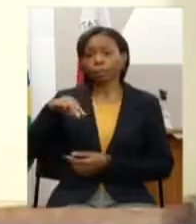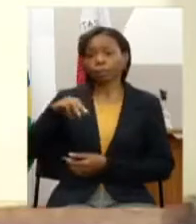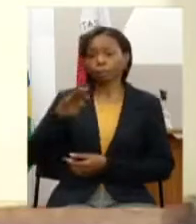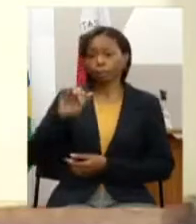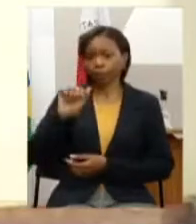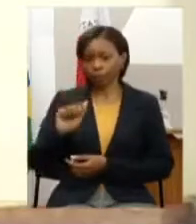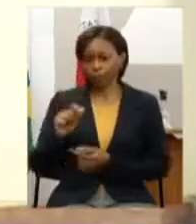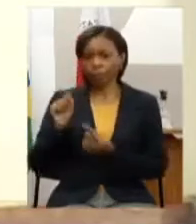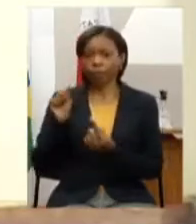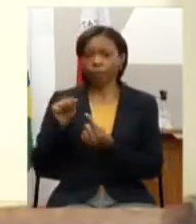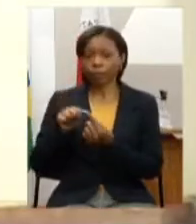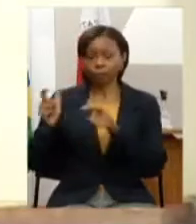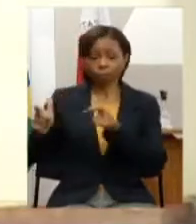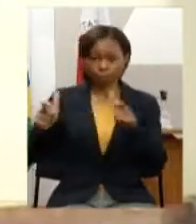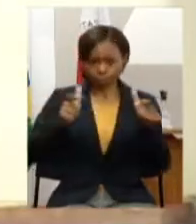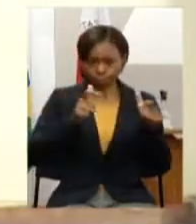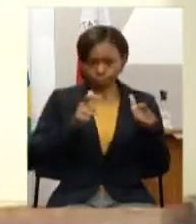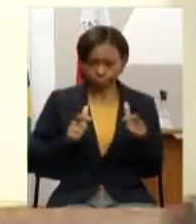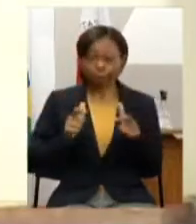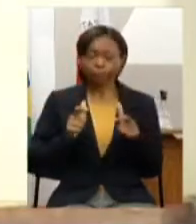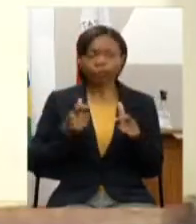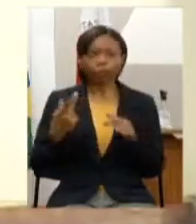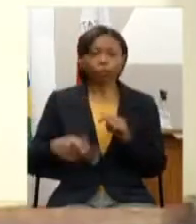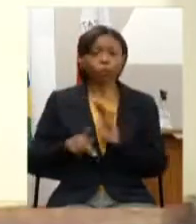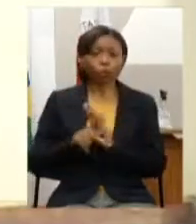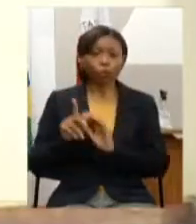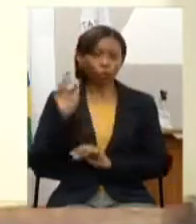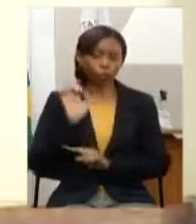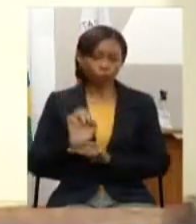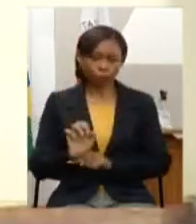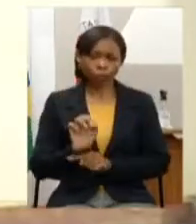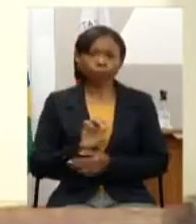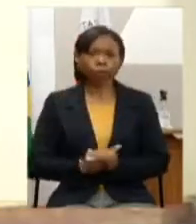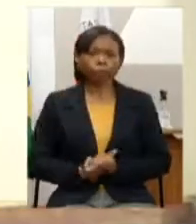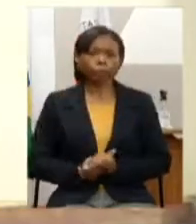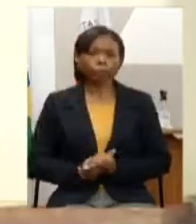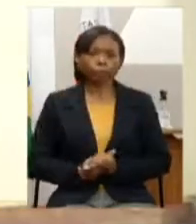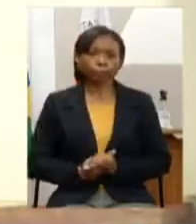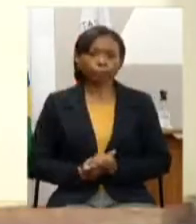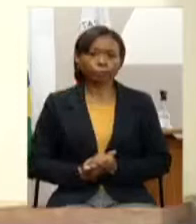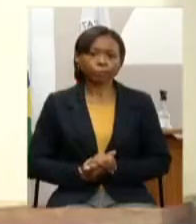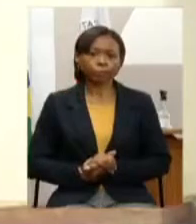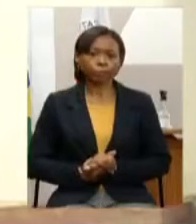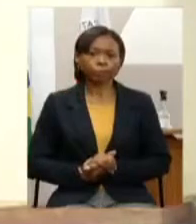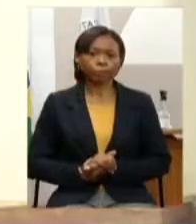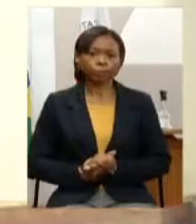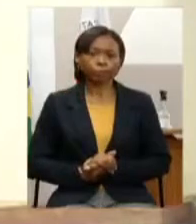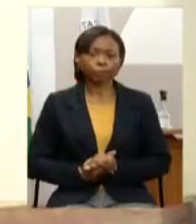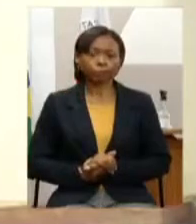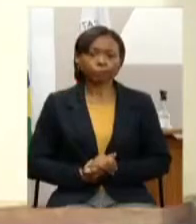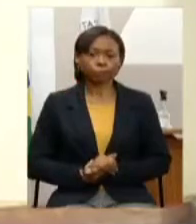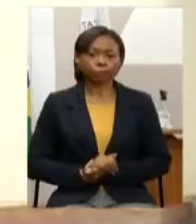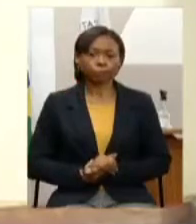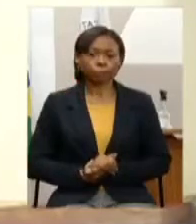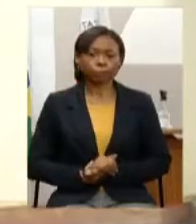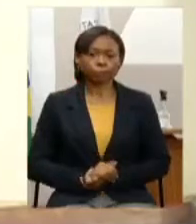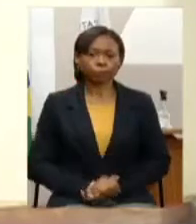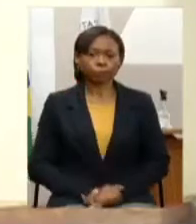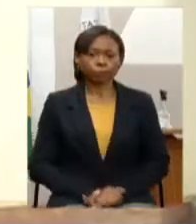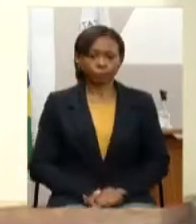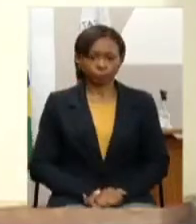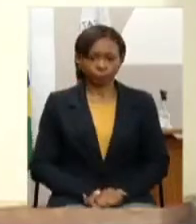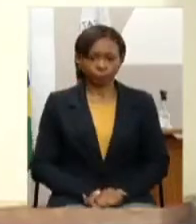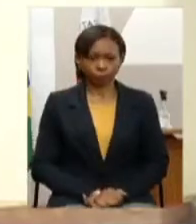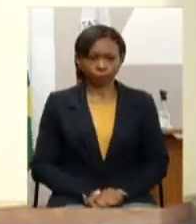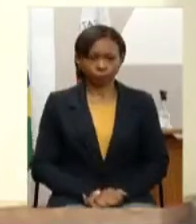mil famílias atendidas pelo Estado eu tinha citado lá atrás que do crédito fundiário na verdade é essa proposta aqui que é o que está sendo proposto da assistência